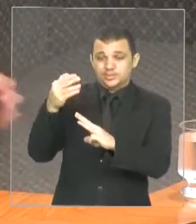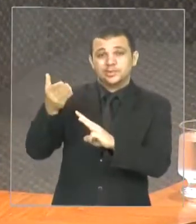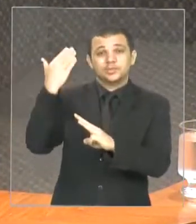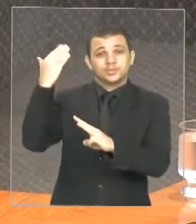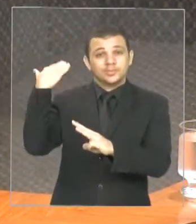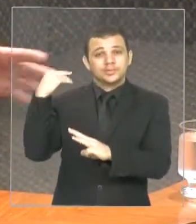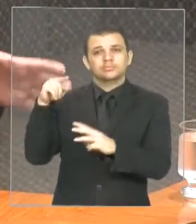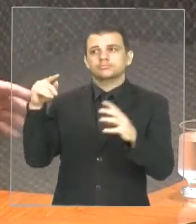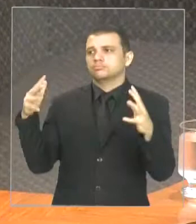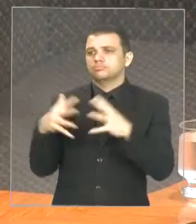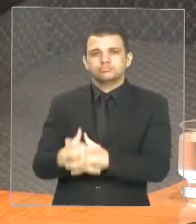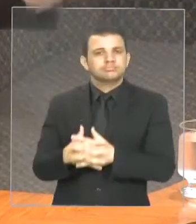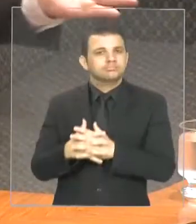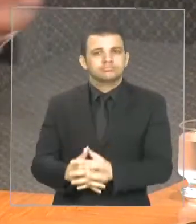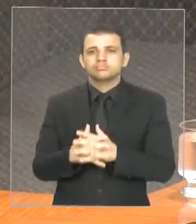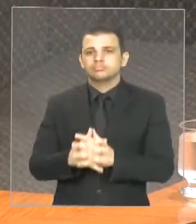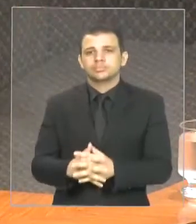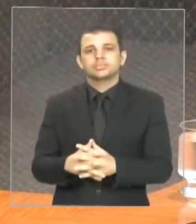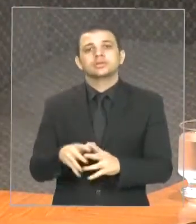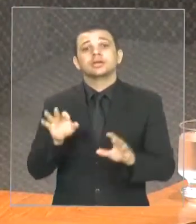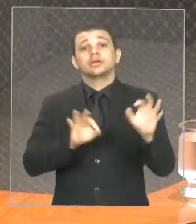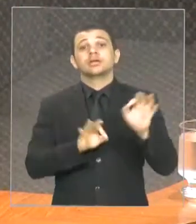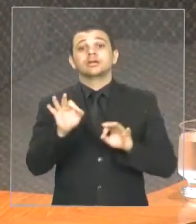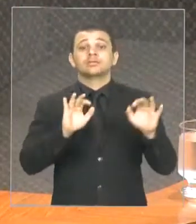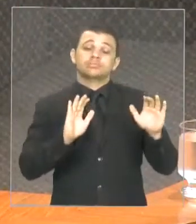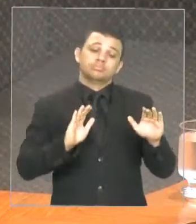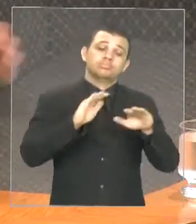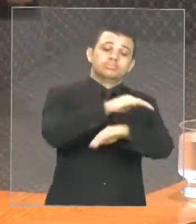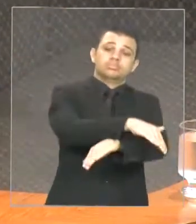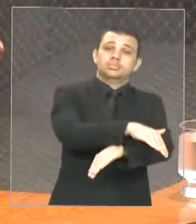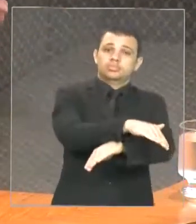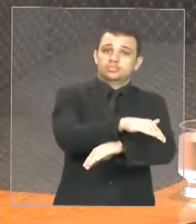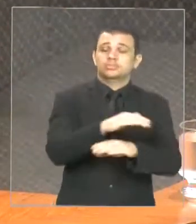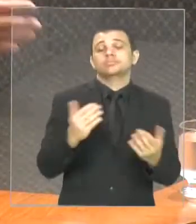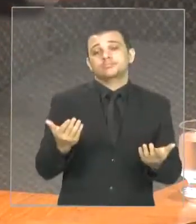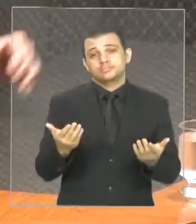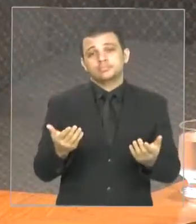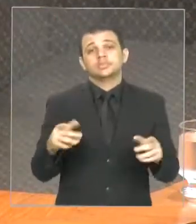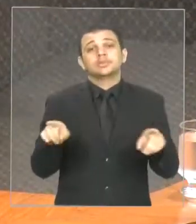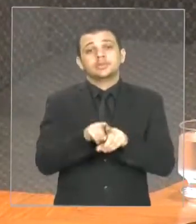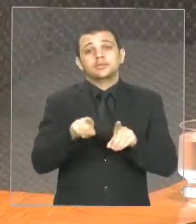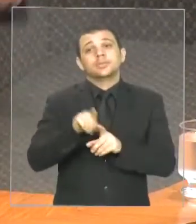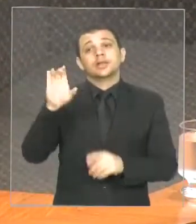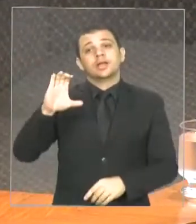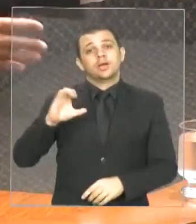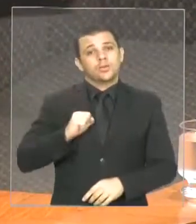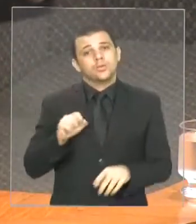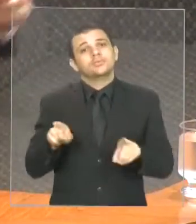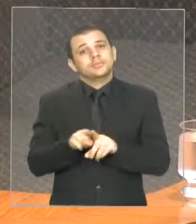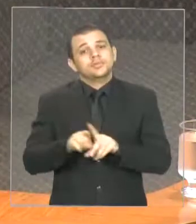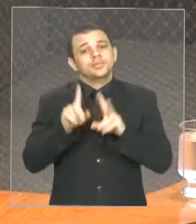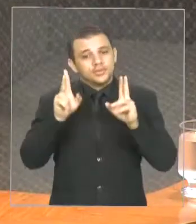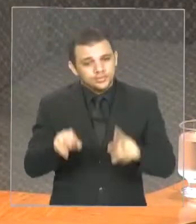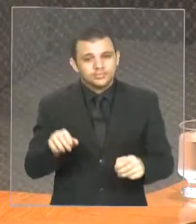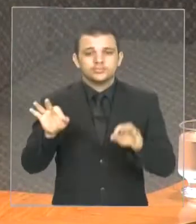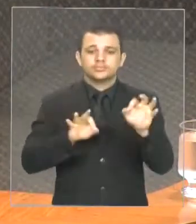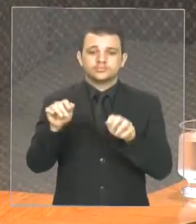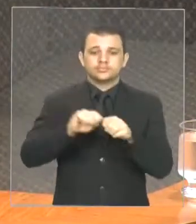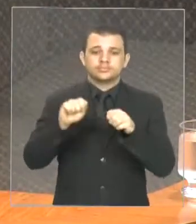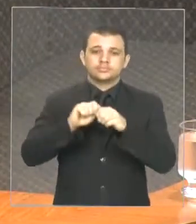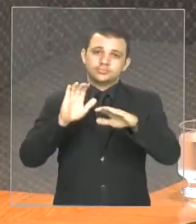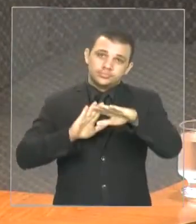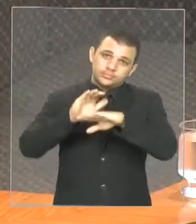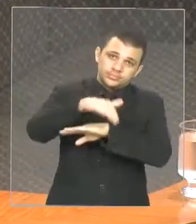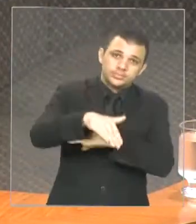trânsito, não se passava de jeito nenhum, foi feito o viaduto da Coab. Na Coama, da mesma forma, foi feito o viaduto da Coama. No